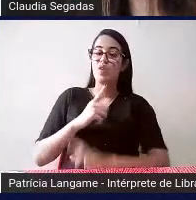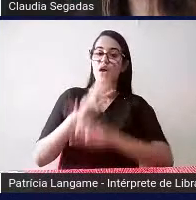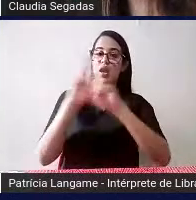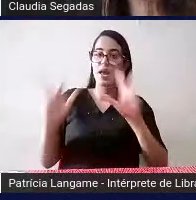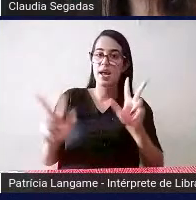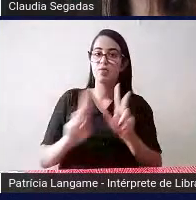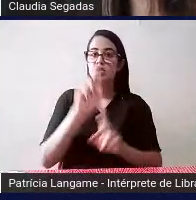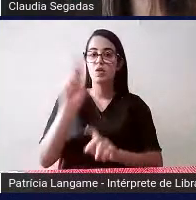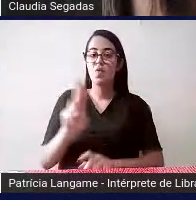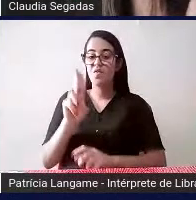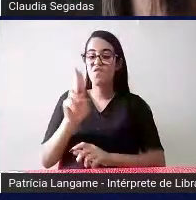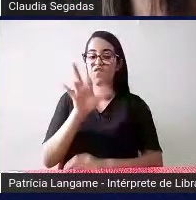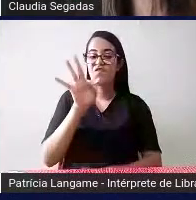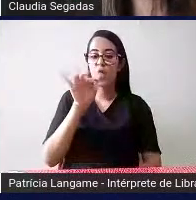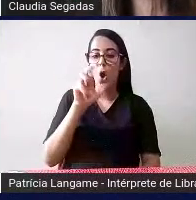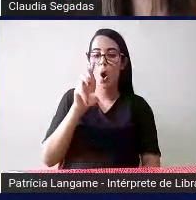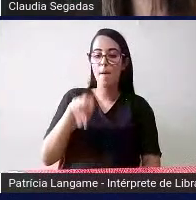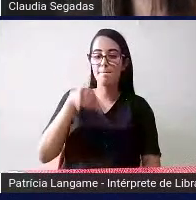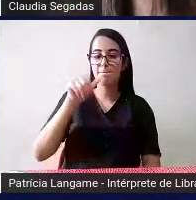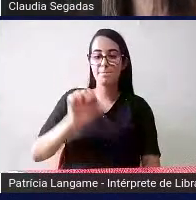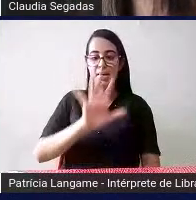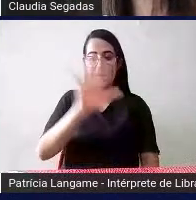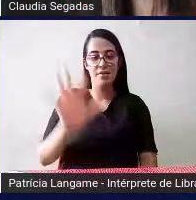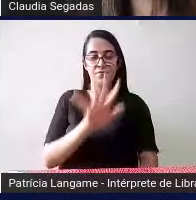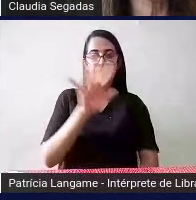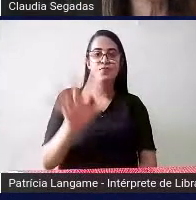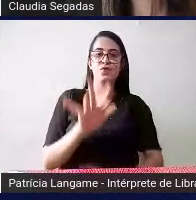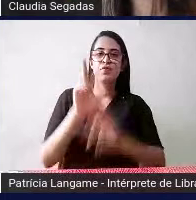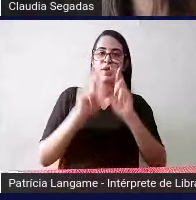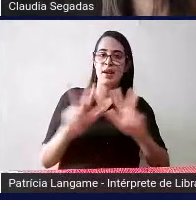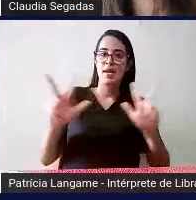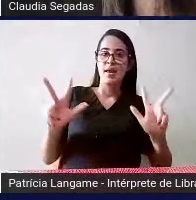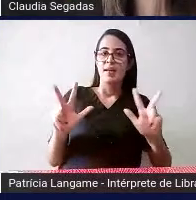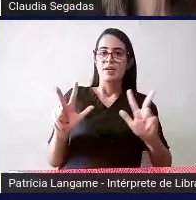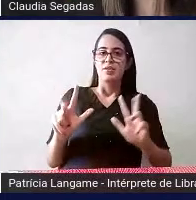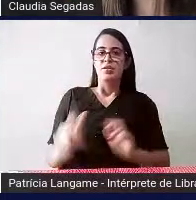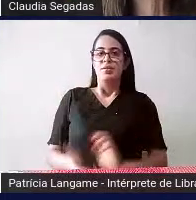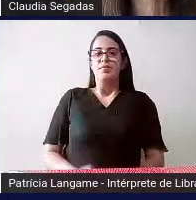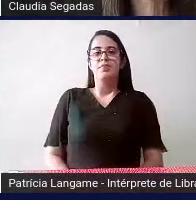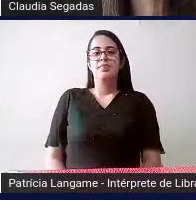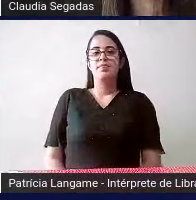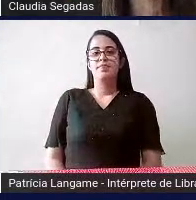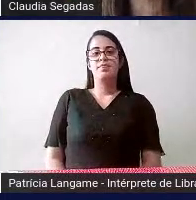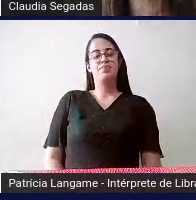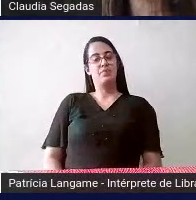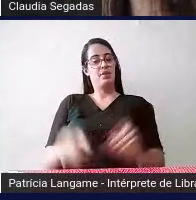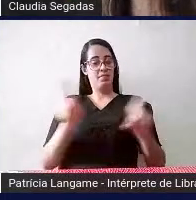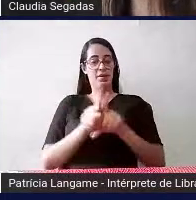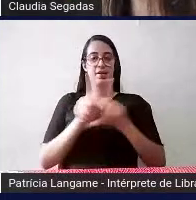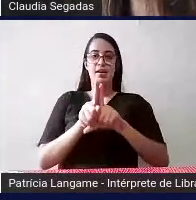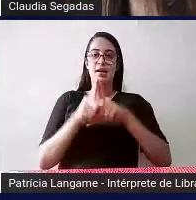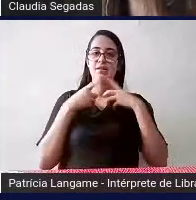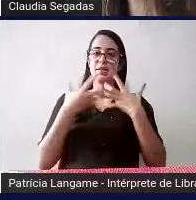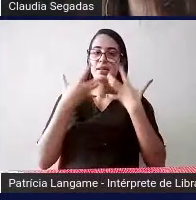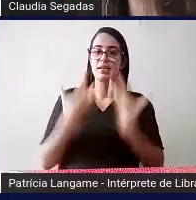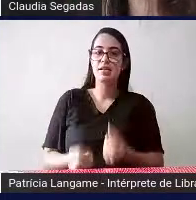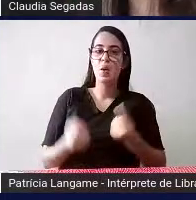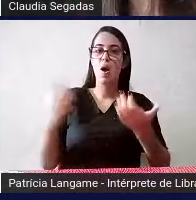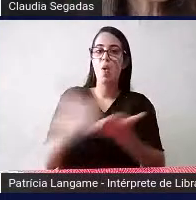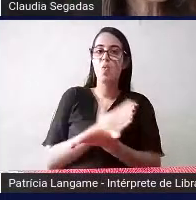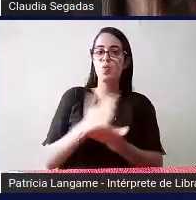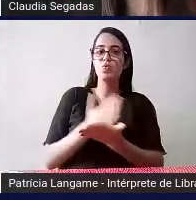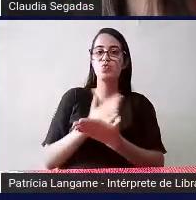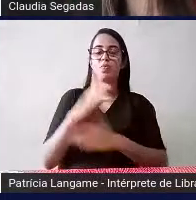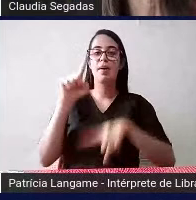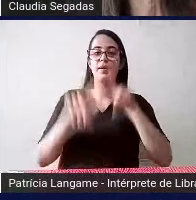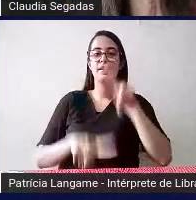formatos diferentes a gente pode variar entre texturas formatos aceitação alguns materiais que a